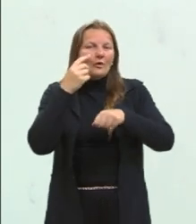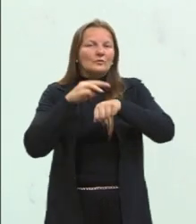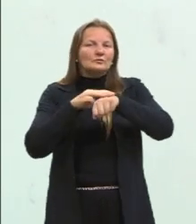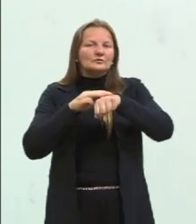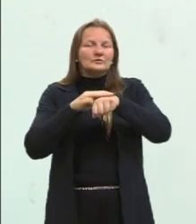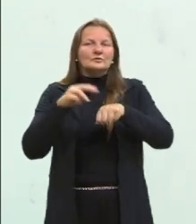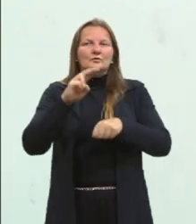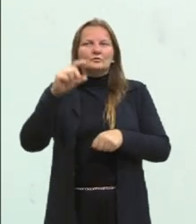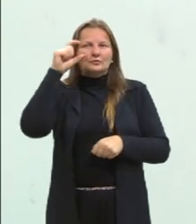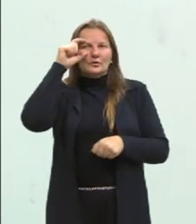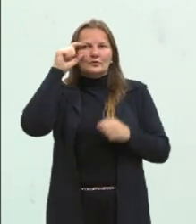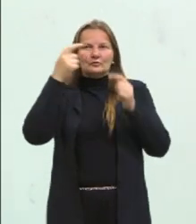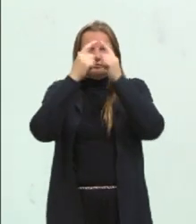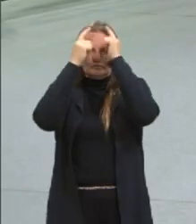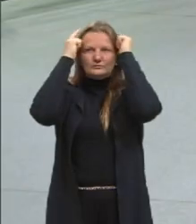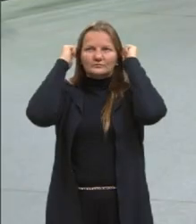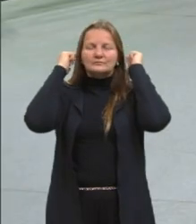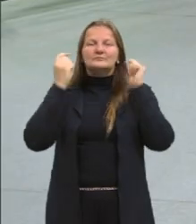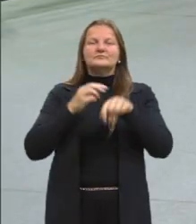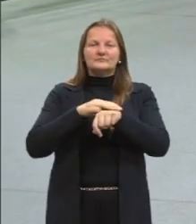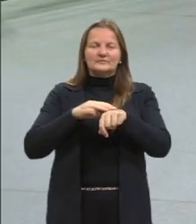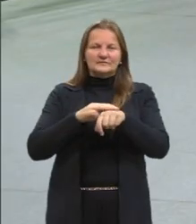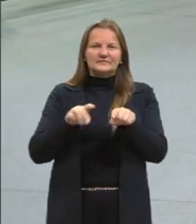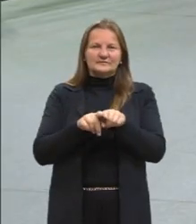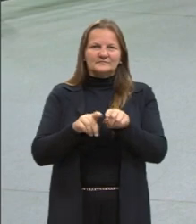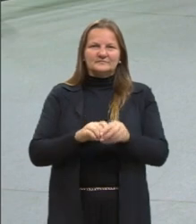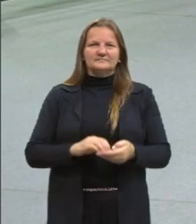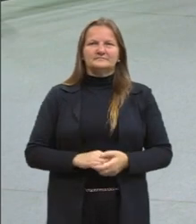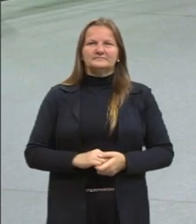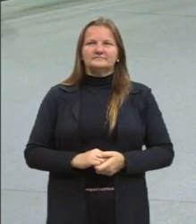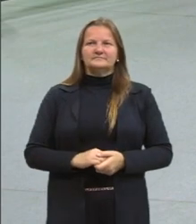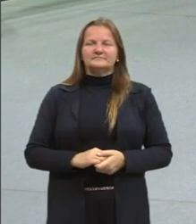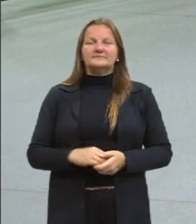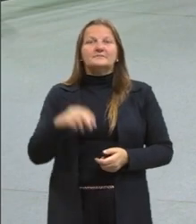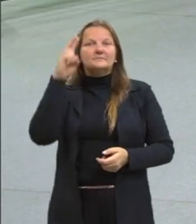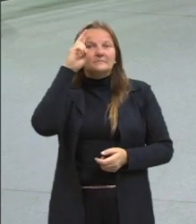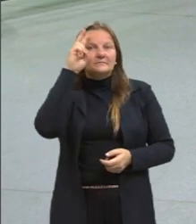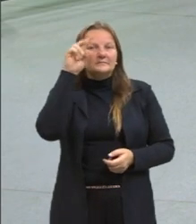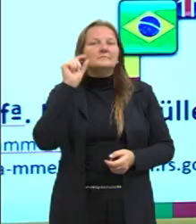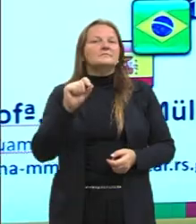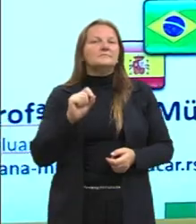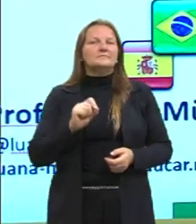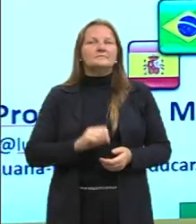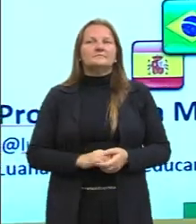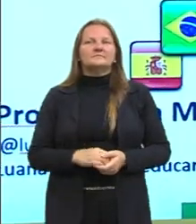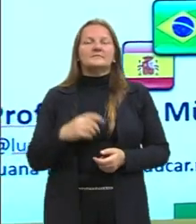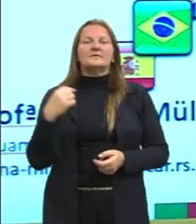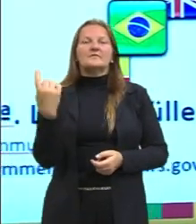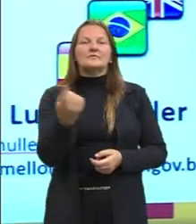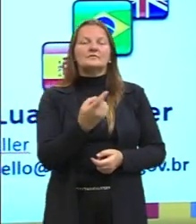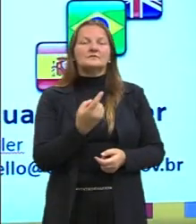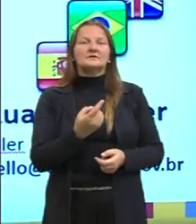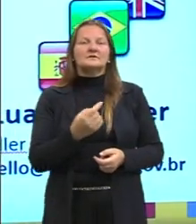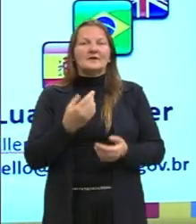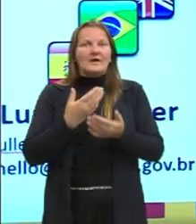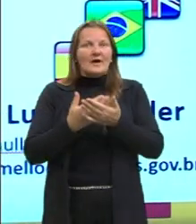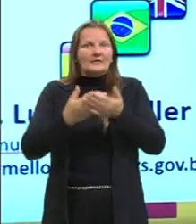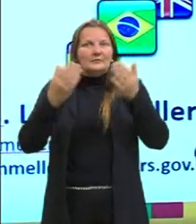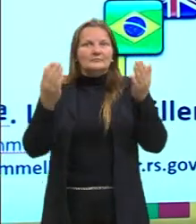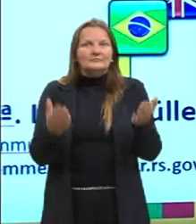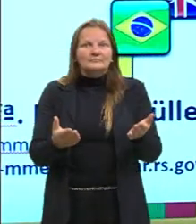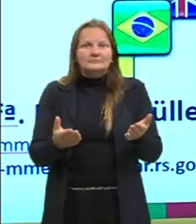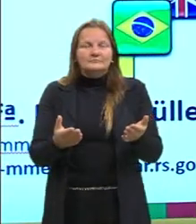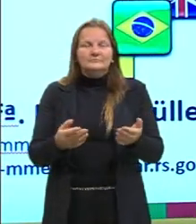óculos e cabelo curto castanho. Muito bem, gente. Lembrando então, vocês, que a nossa aula hoje está